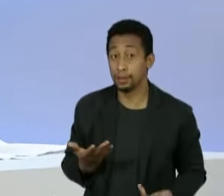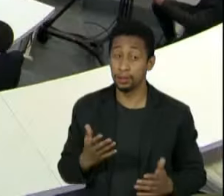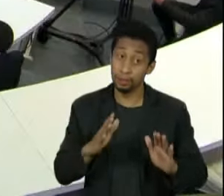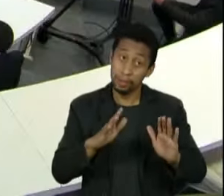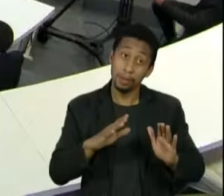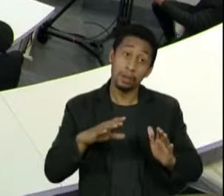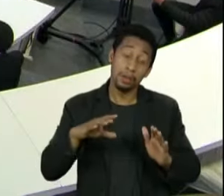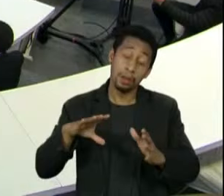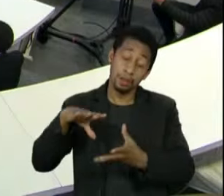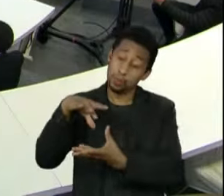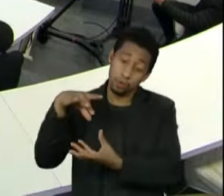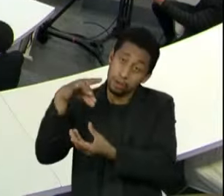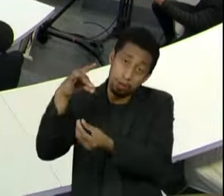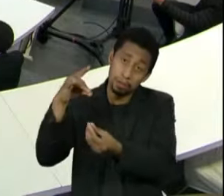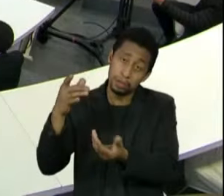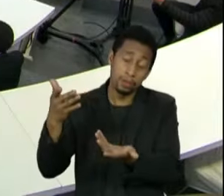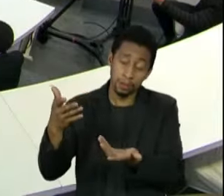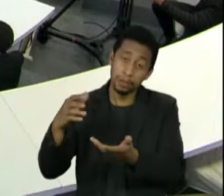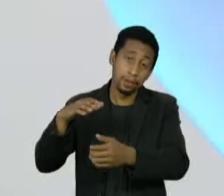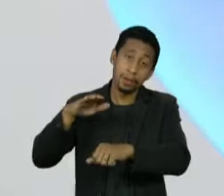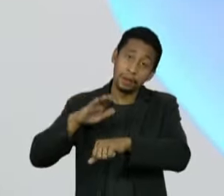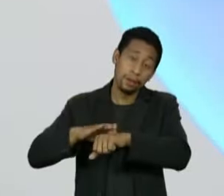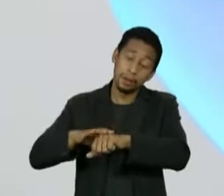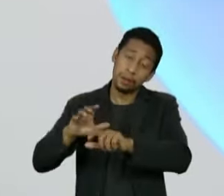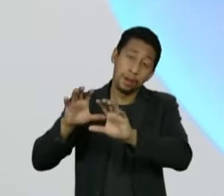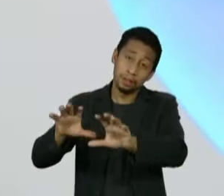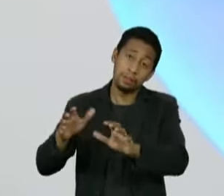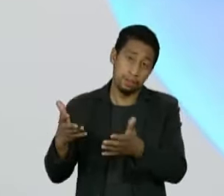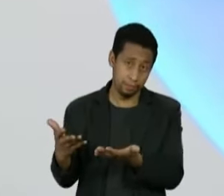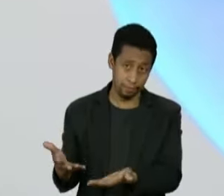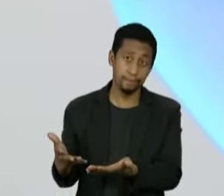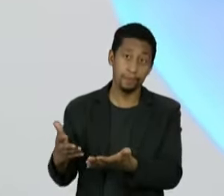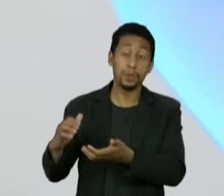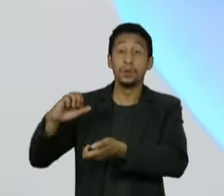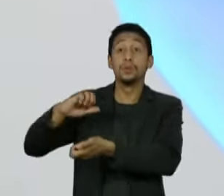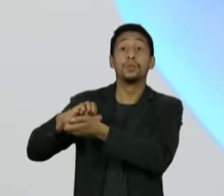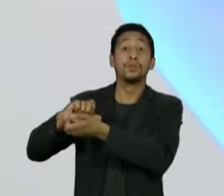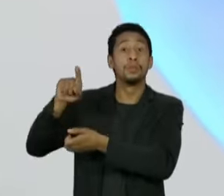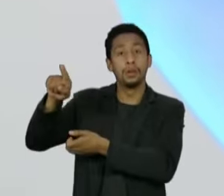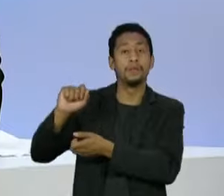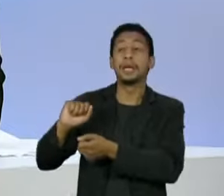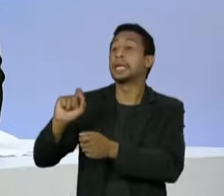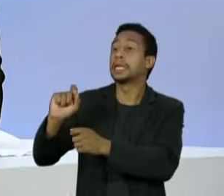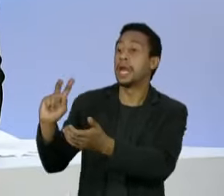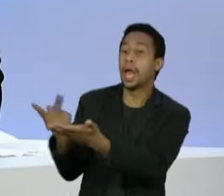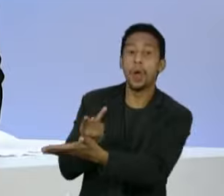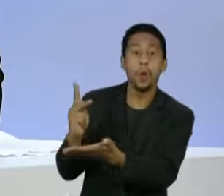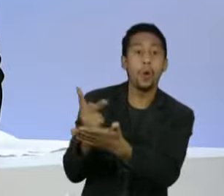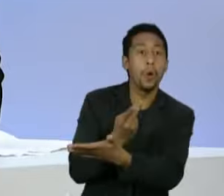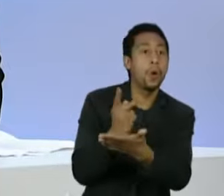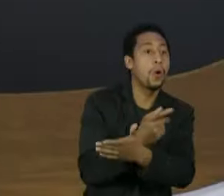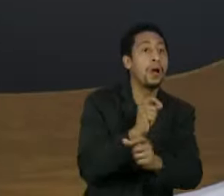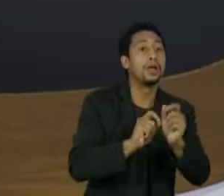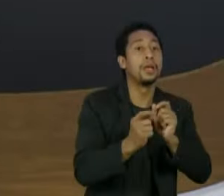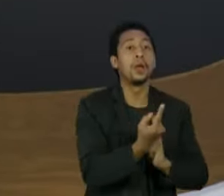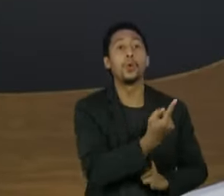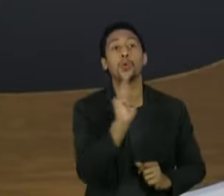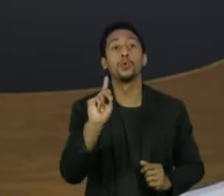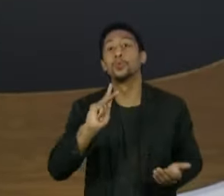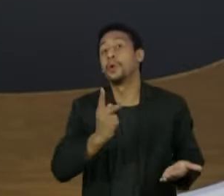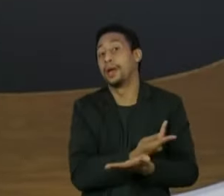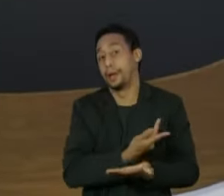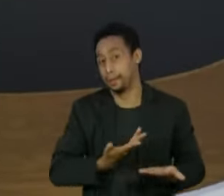função do Supremo é justamente essa. O meu conterrâneo, o Ares Brito, dizia que é quem pode errar por último. Senador, senador